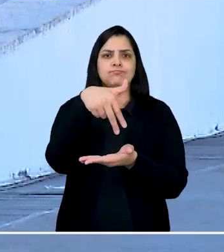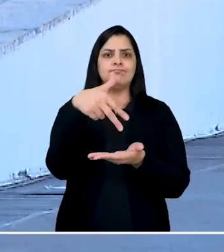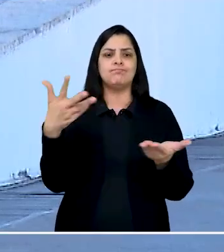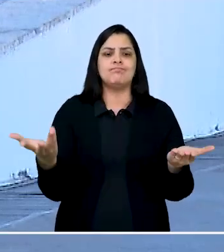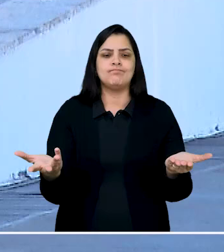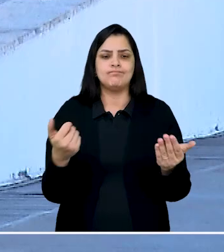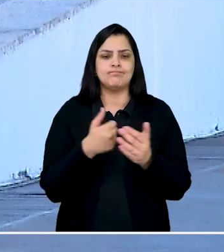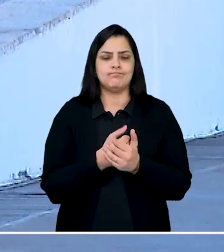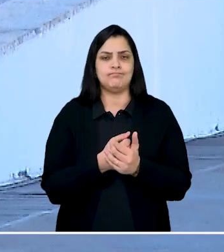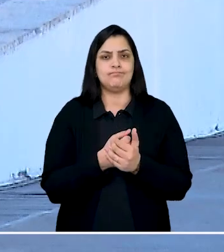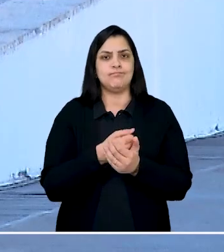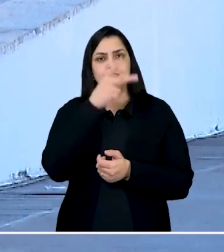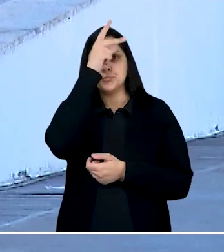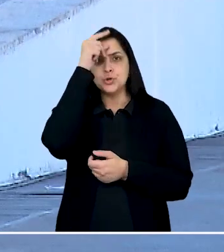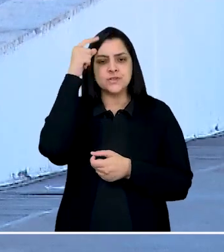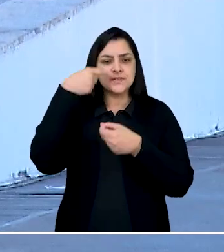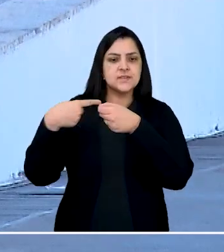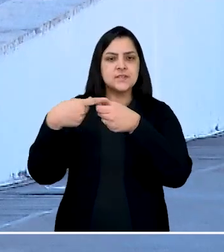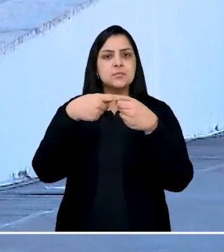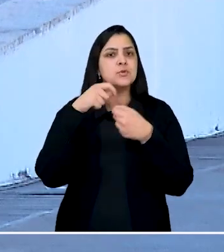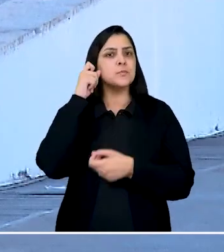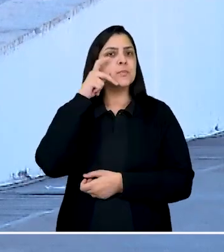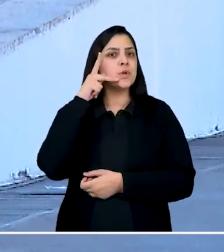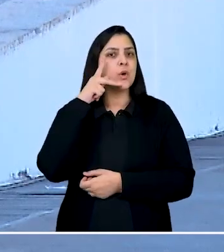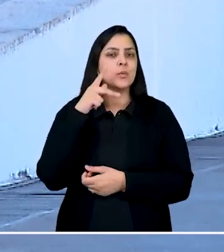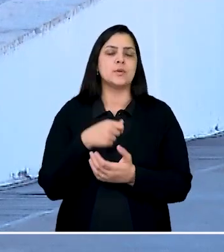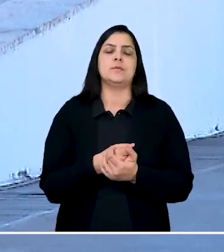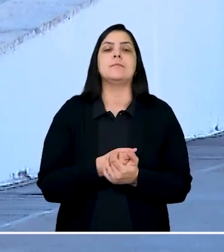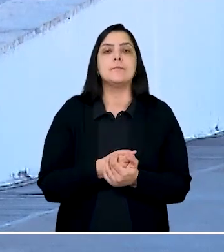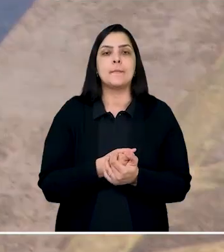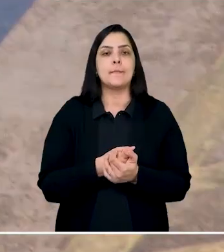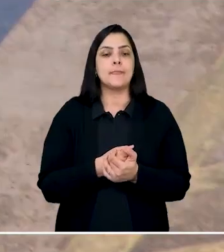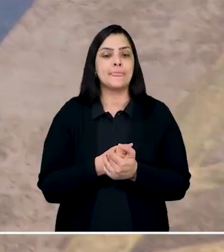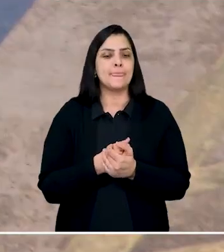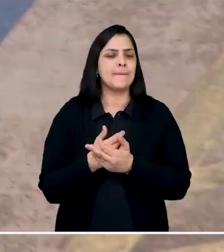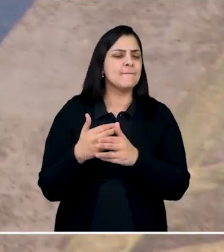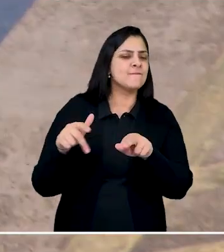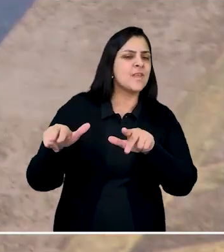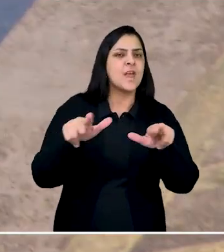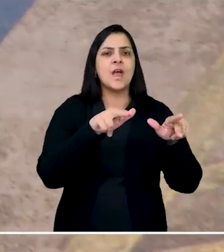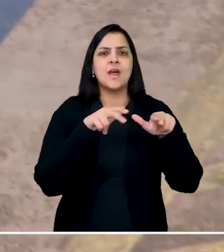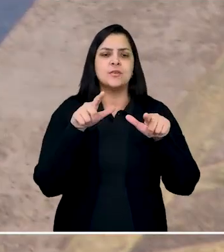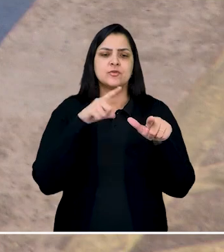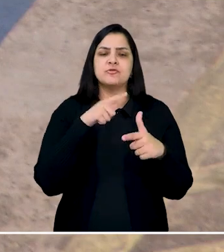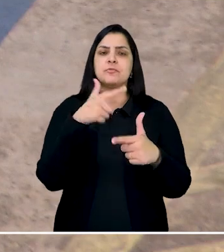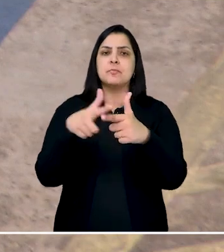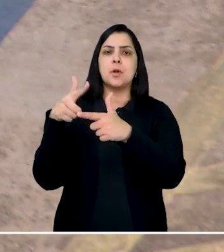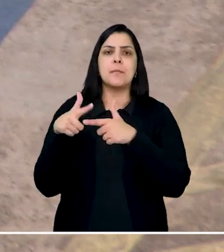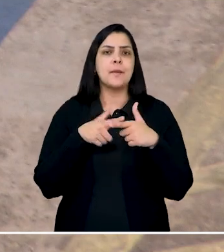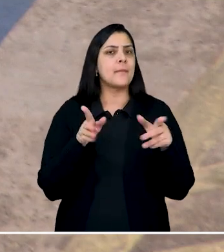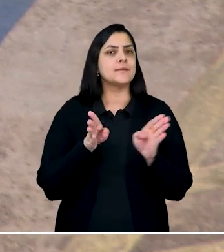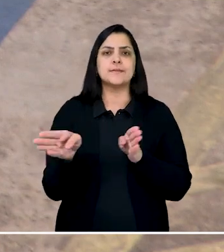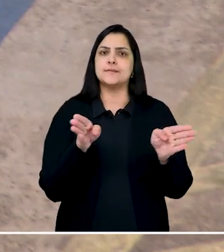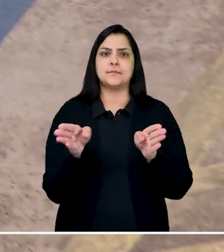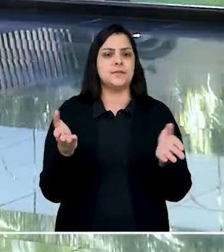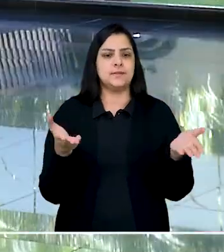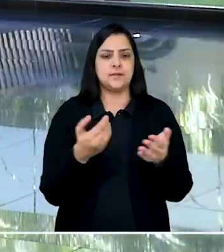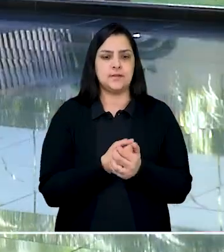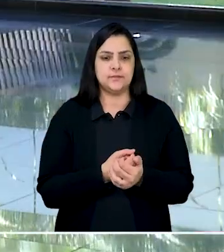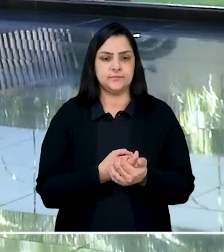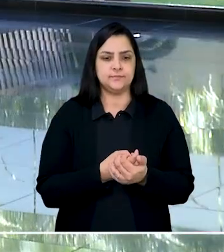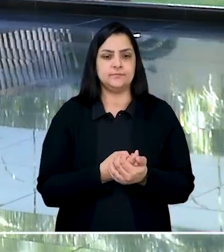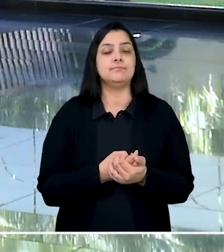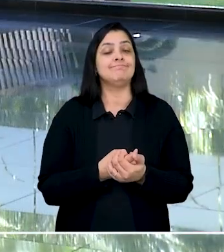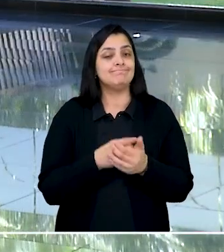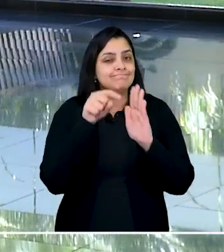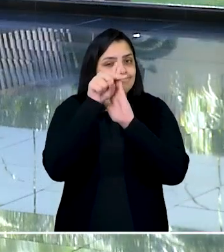lotadas em vários municípios do Piauí. Contudo, em diversos locais havia problemas de acessibilidade. De